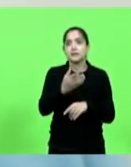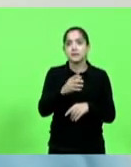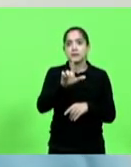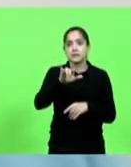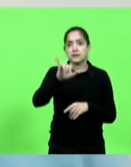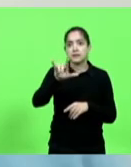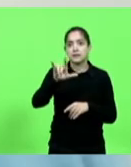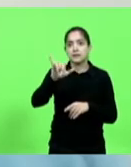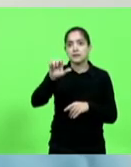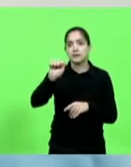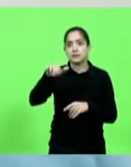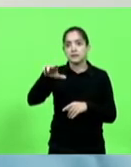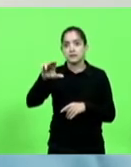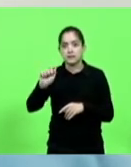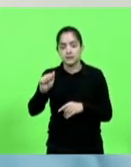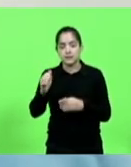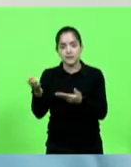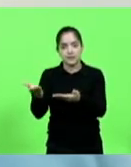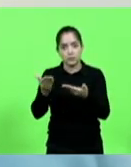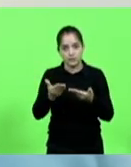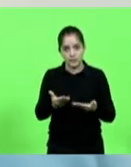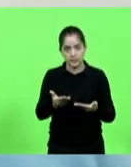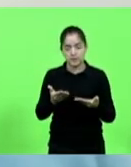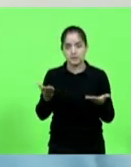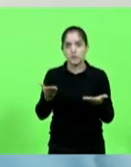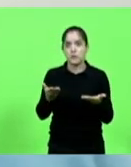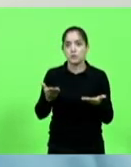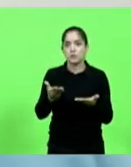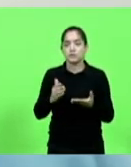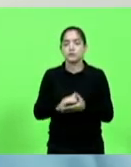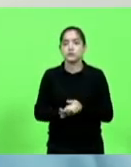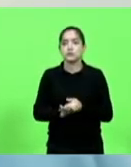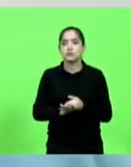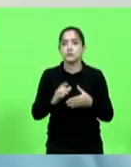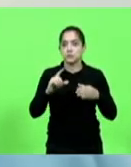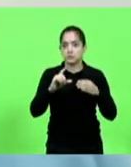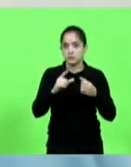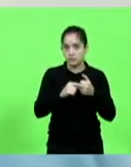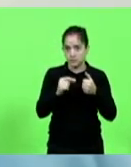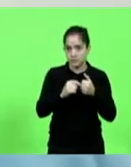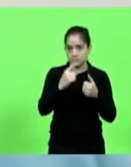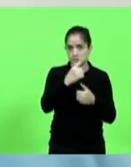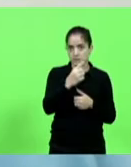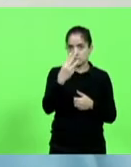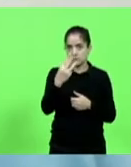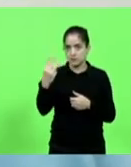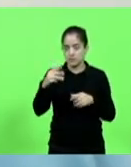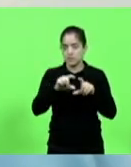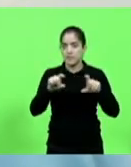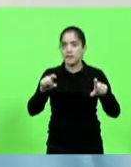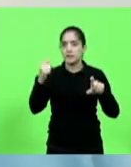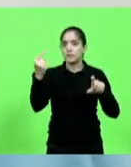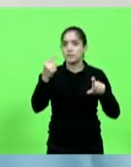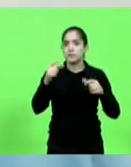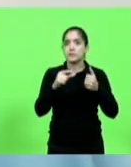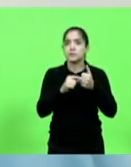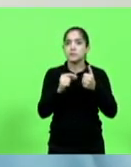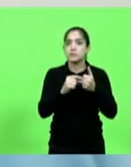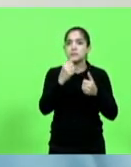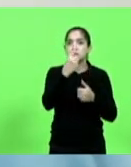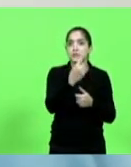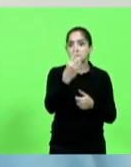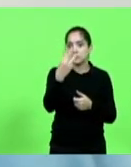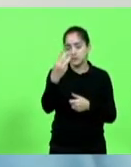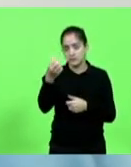que é a nossa convidada. Nos termos dos artigos 133, parágrafo 1º e artigo 136